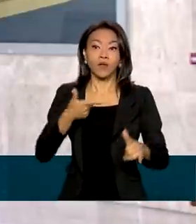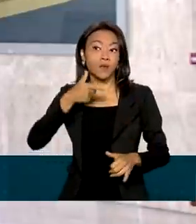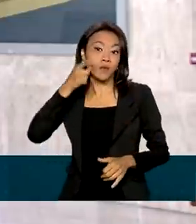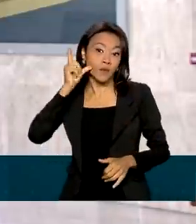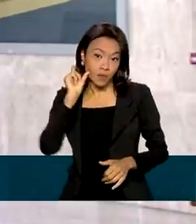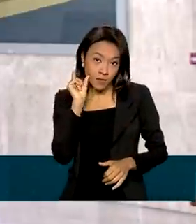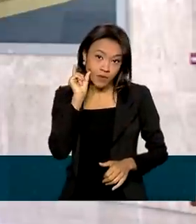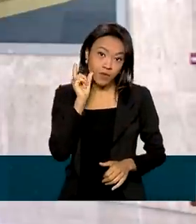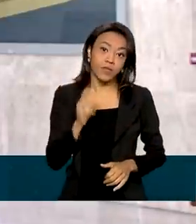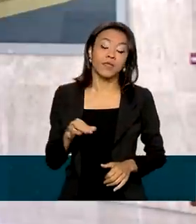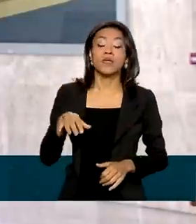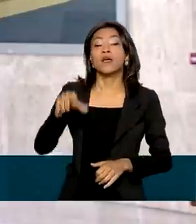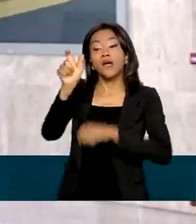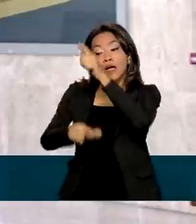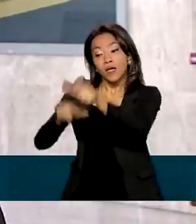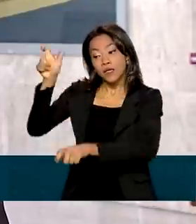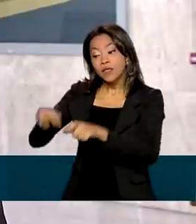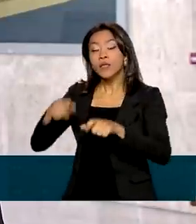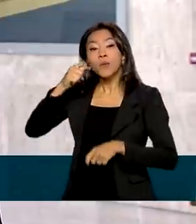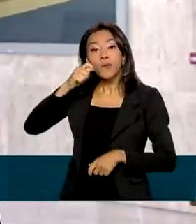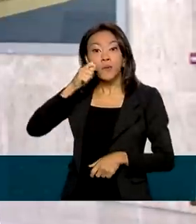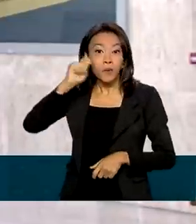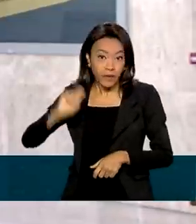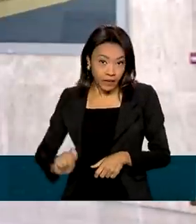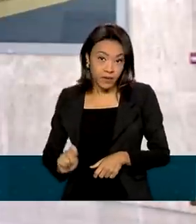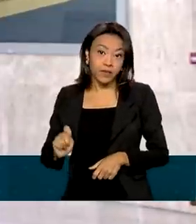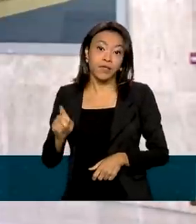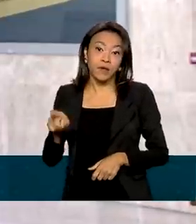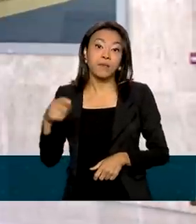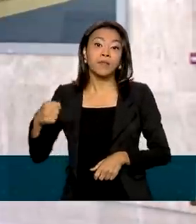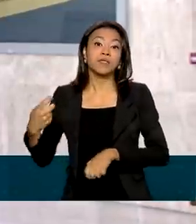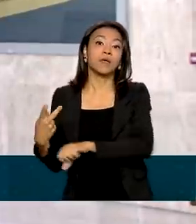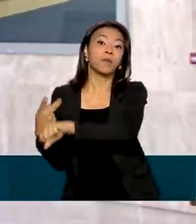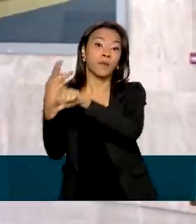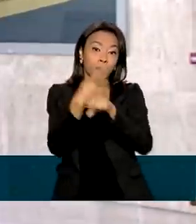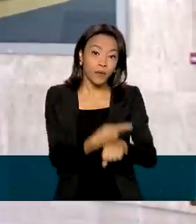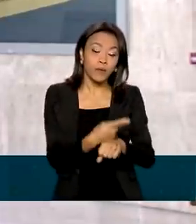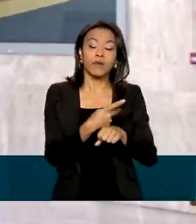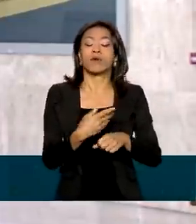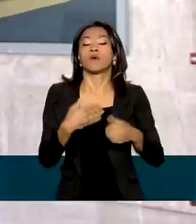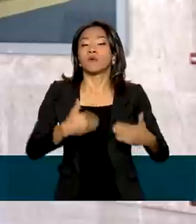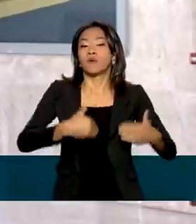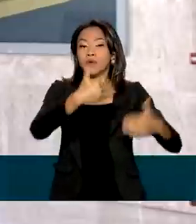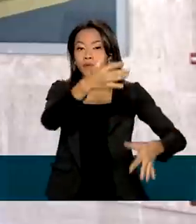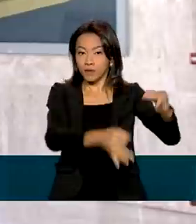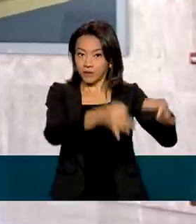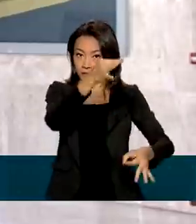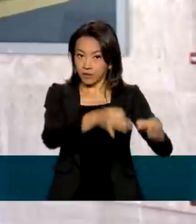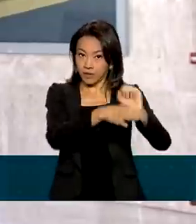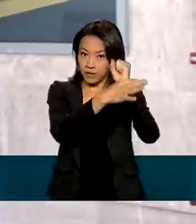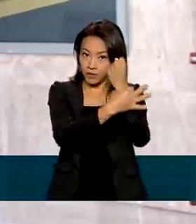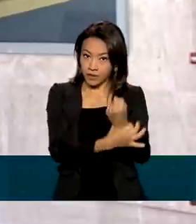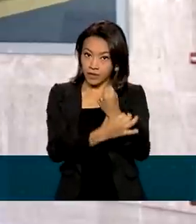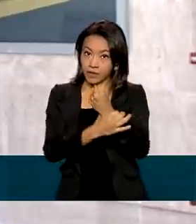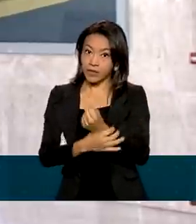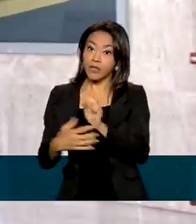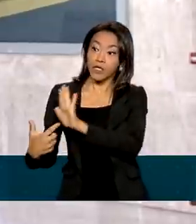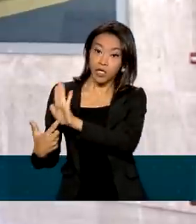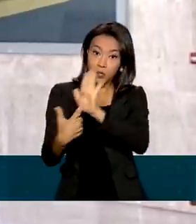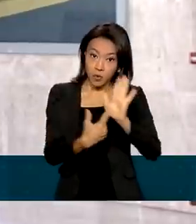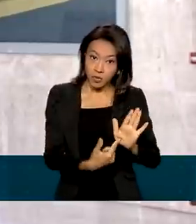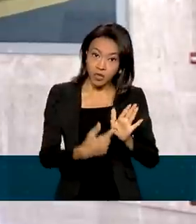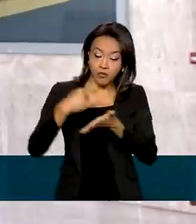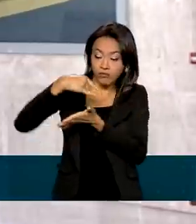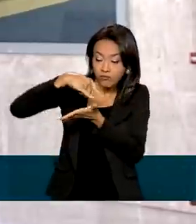ontem. Os ucranianos interessados devem procurar o Ministério da Justiça e Segurança Pública e apresentar um documento de viagem